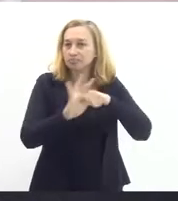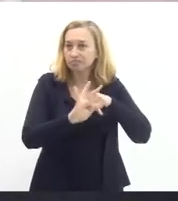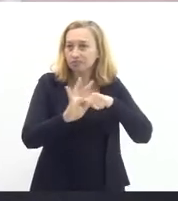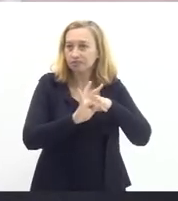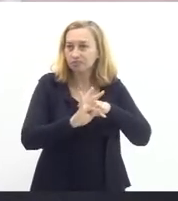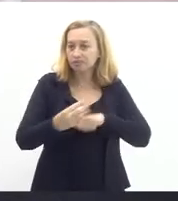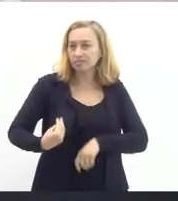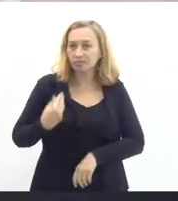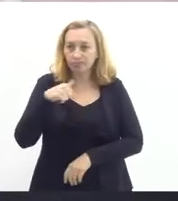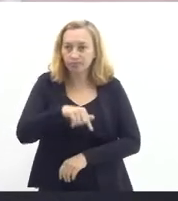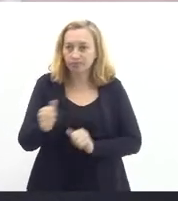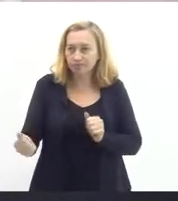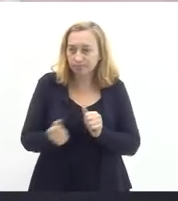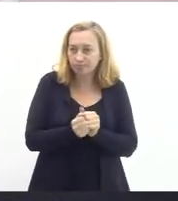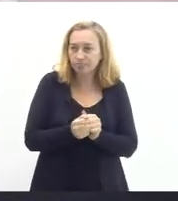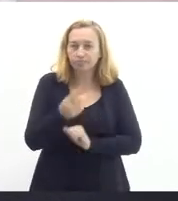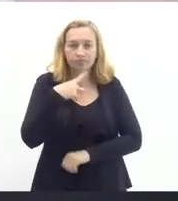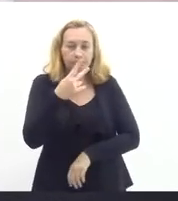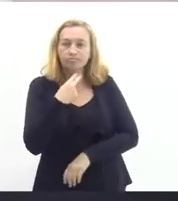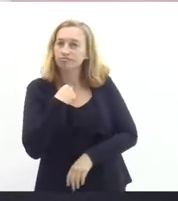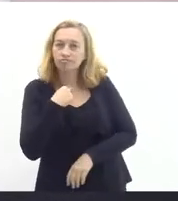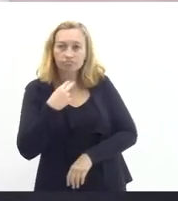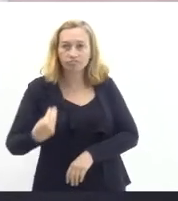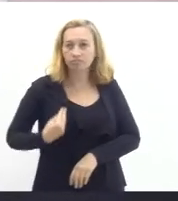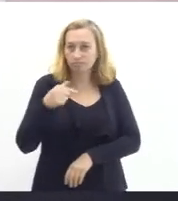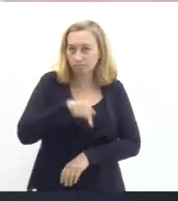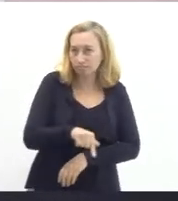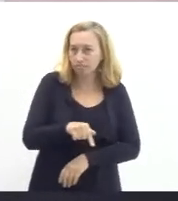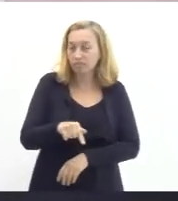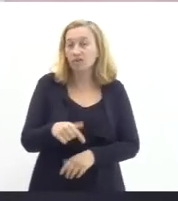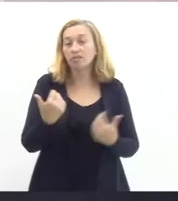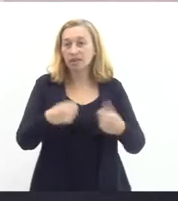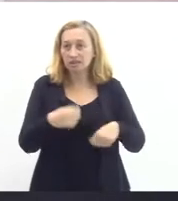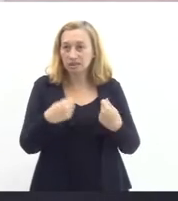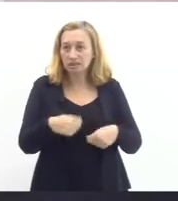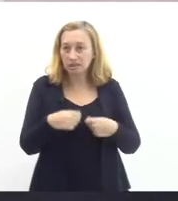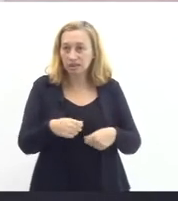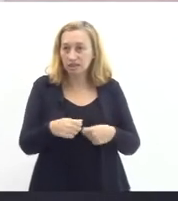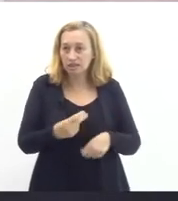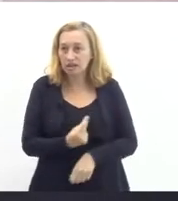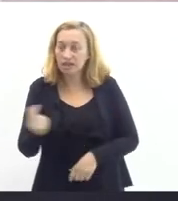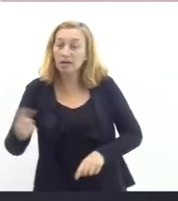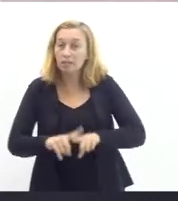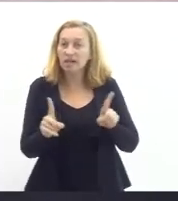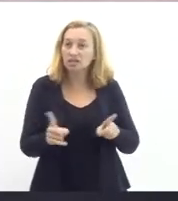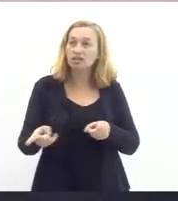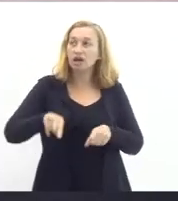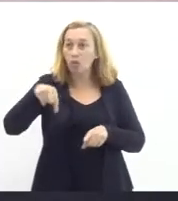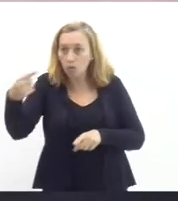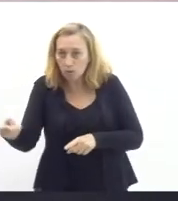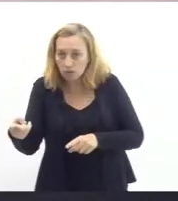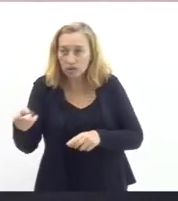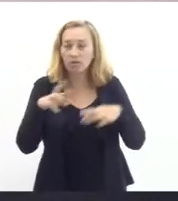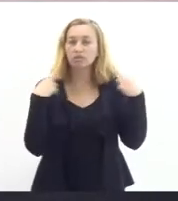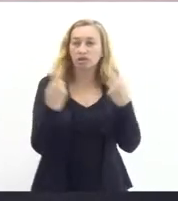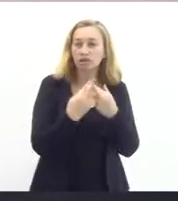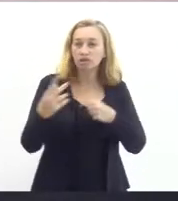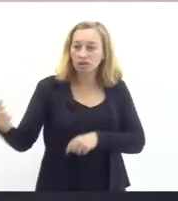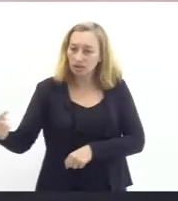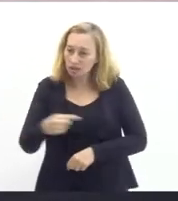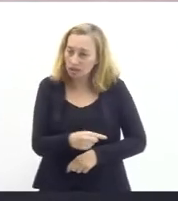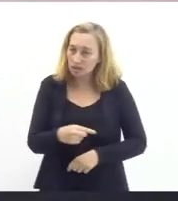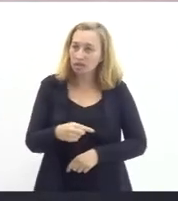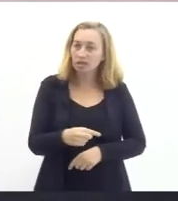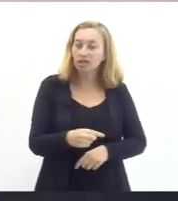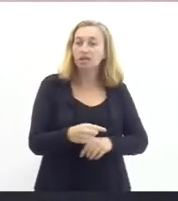justificando que não poderia ficar presente nessa audiência, que estaria na próxima e que estaria aqui representado